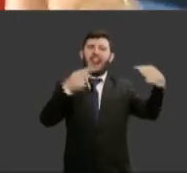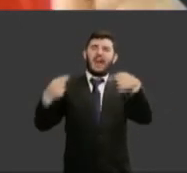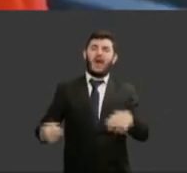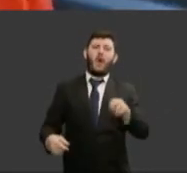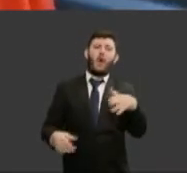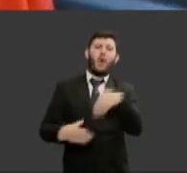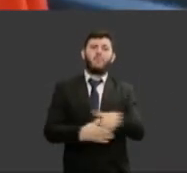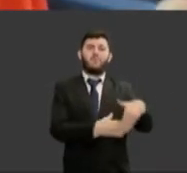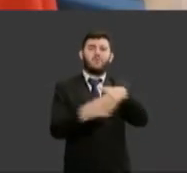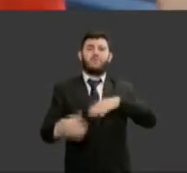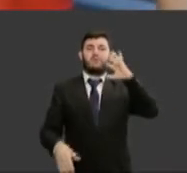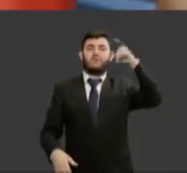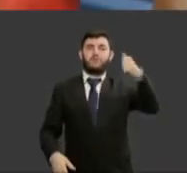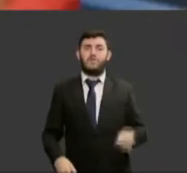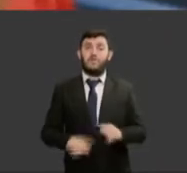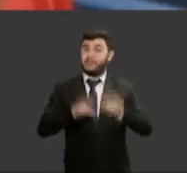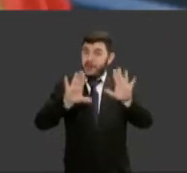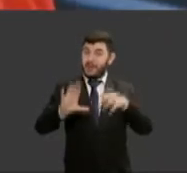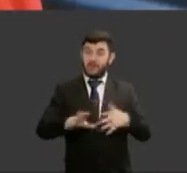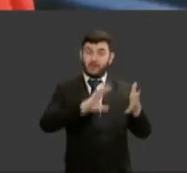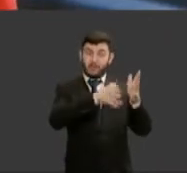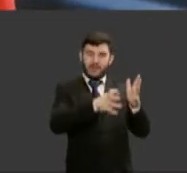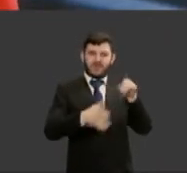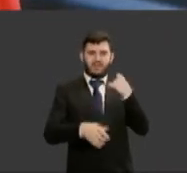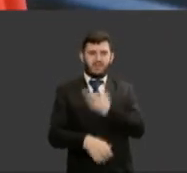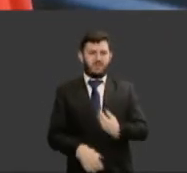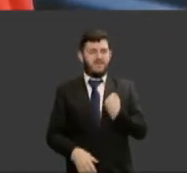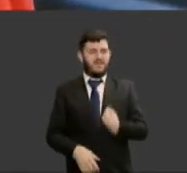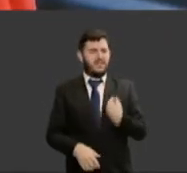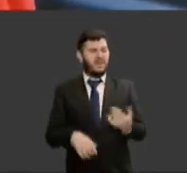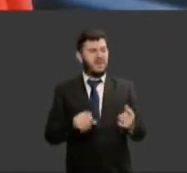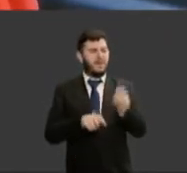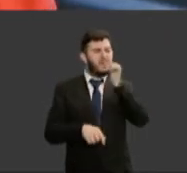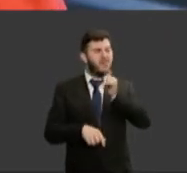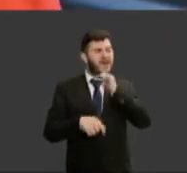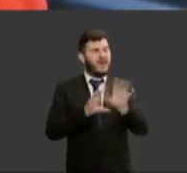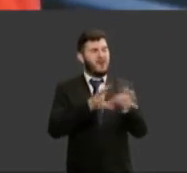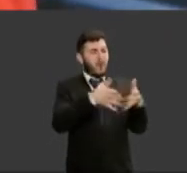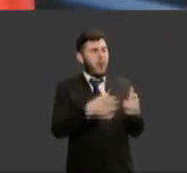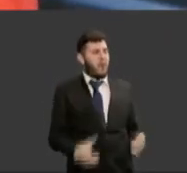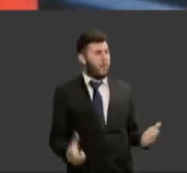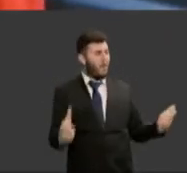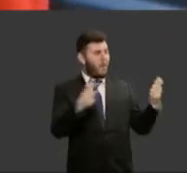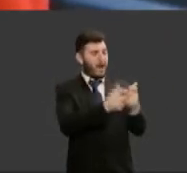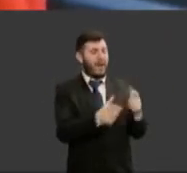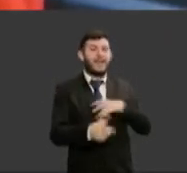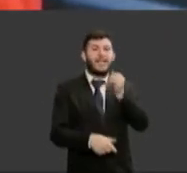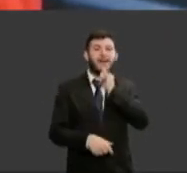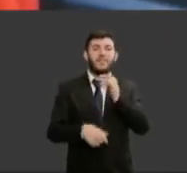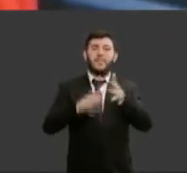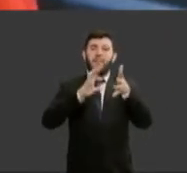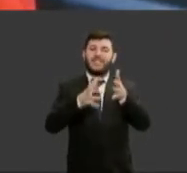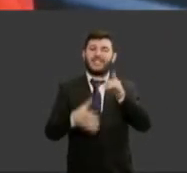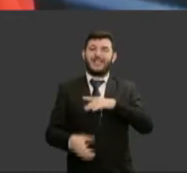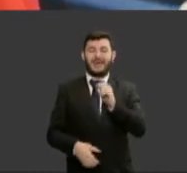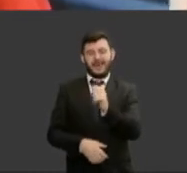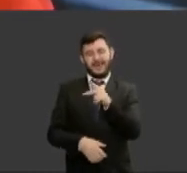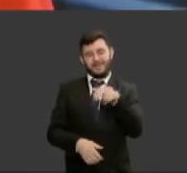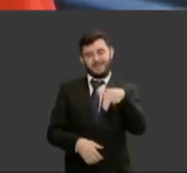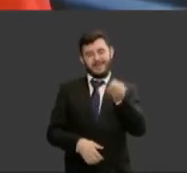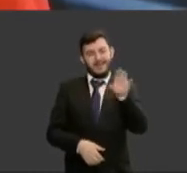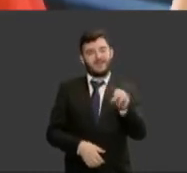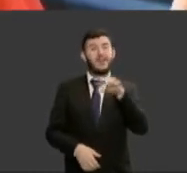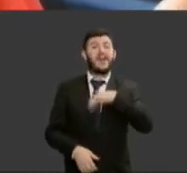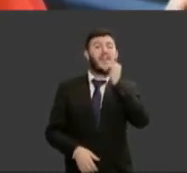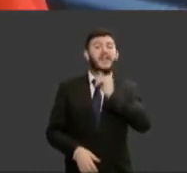políticos nós mulheres estivermos no apenso do partido digo o partido tem lá sempre um apenso é o PSDB